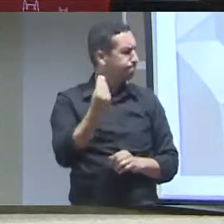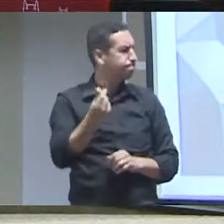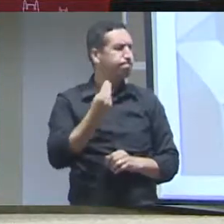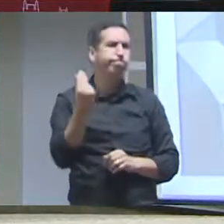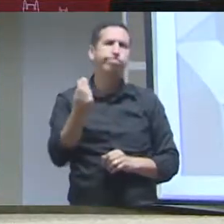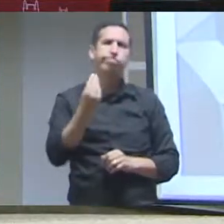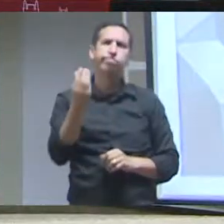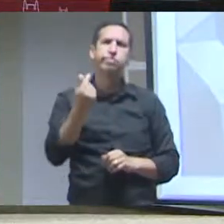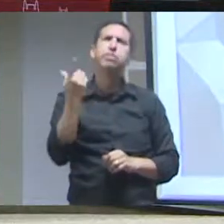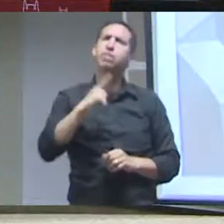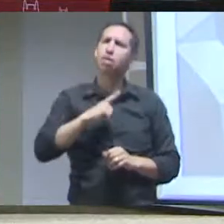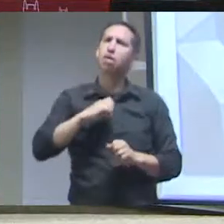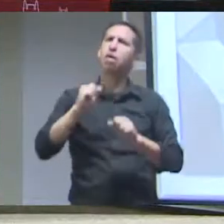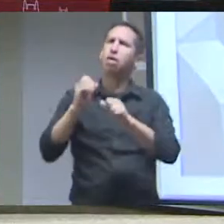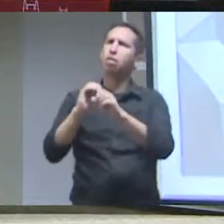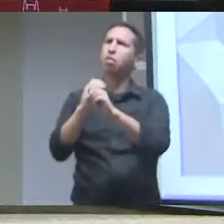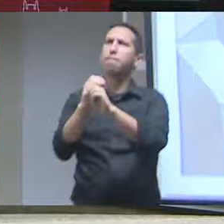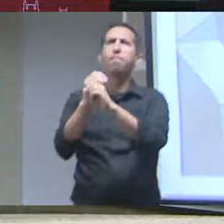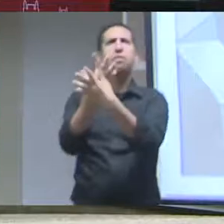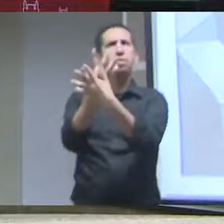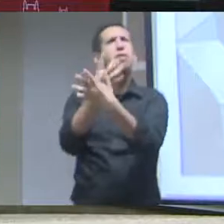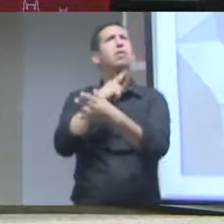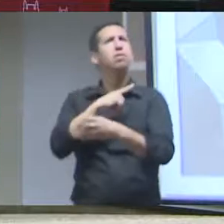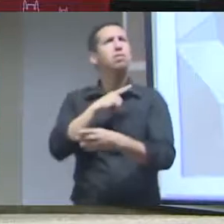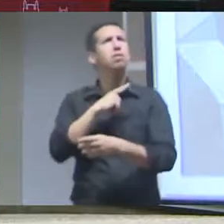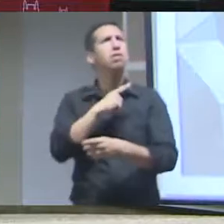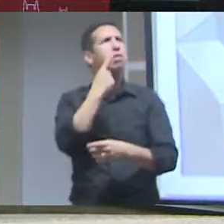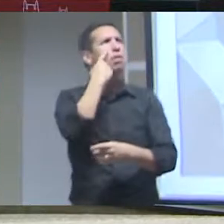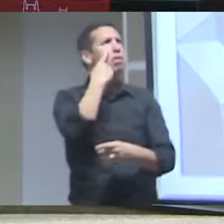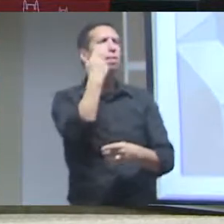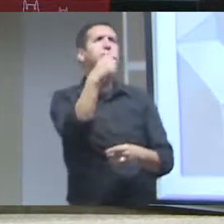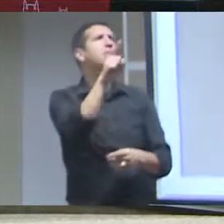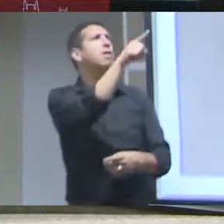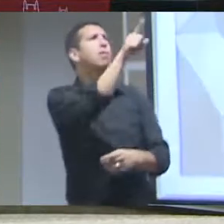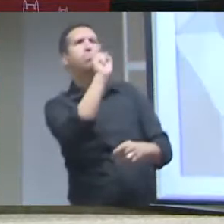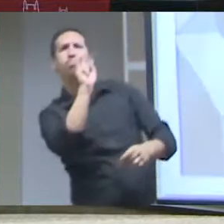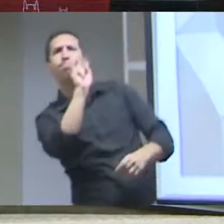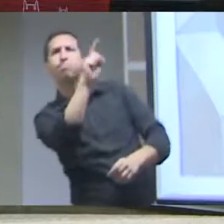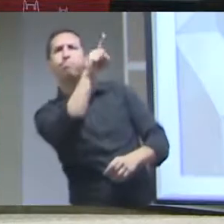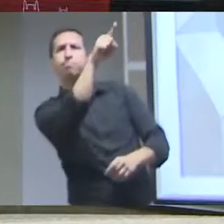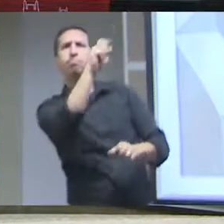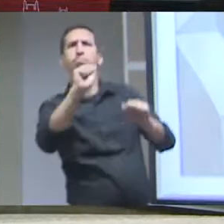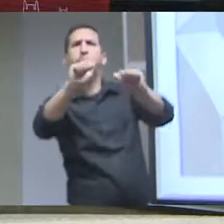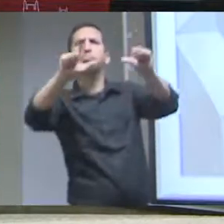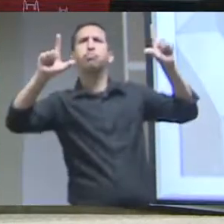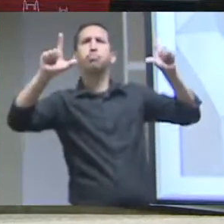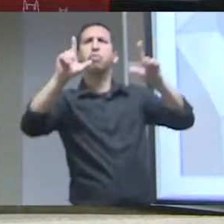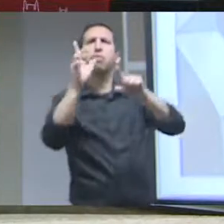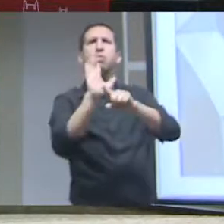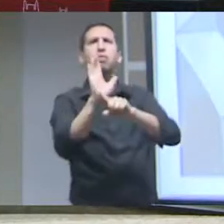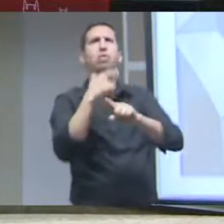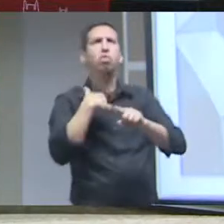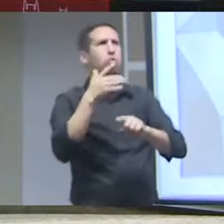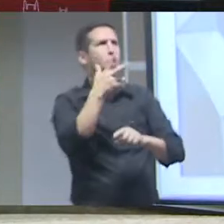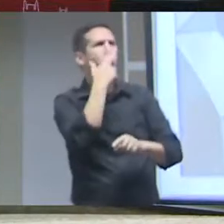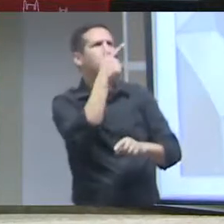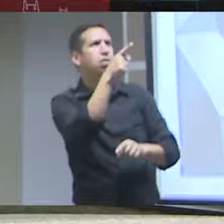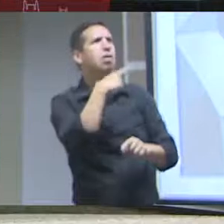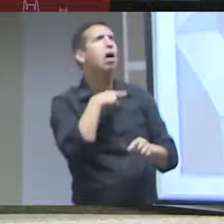biodiversidade do Jardim Botânico do Rio de Janeiro. Eu não sei, aqui tem uma outra, tem uma apresentação,